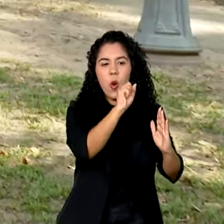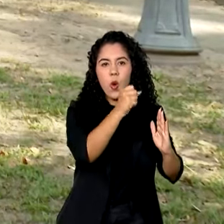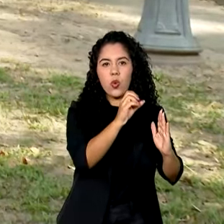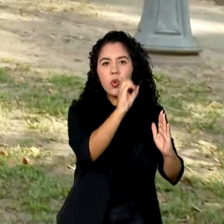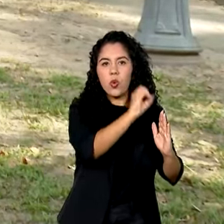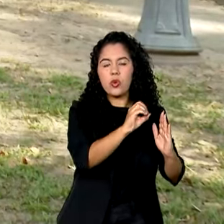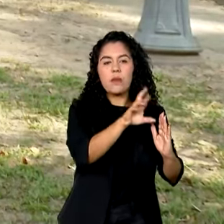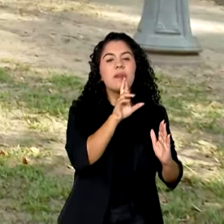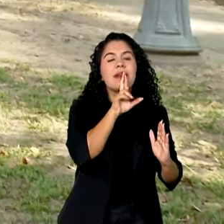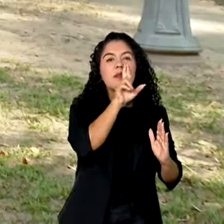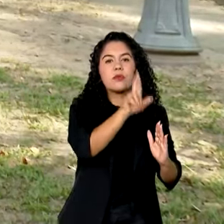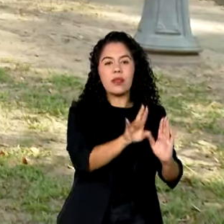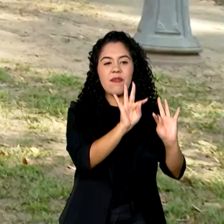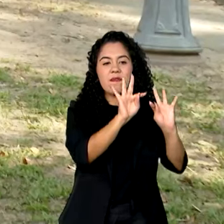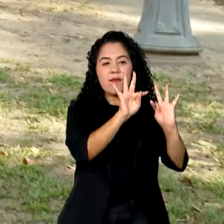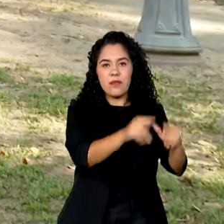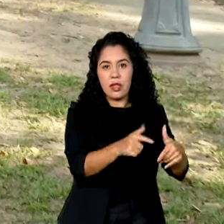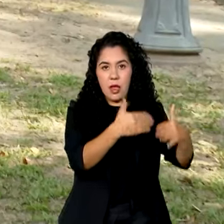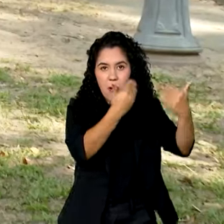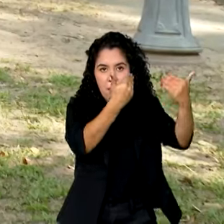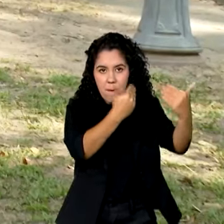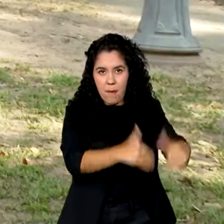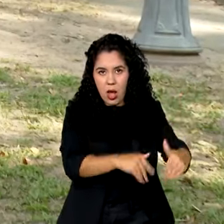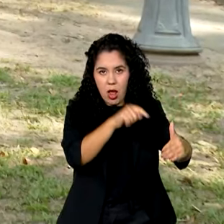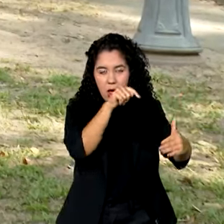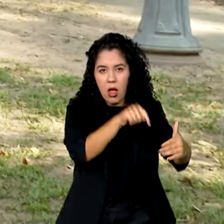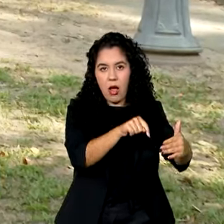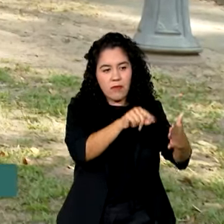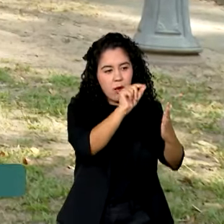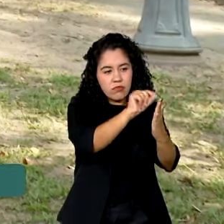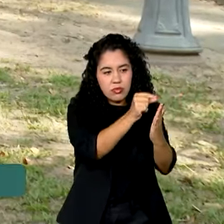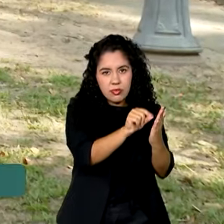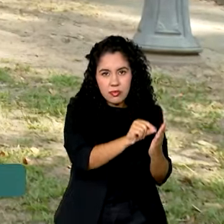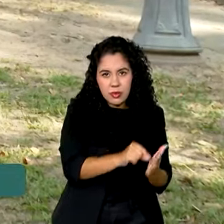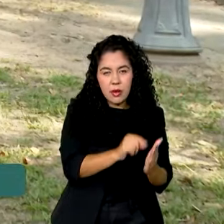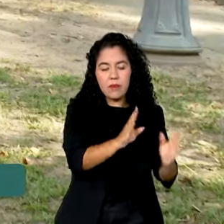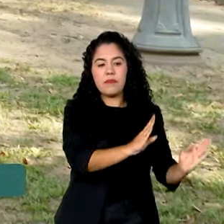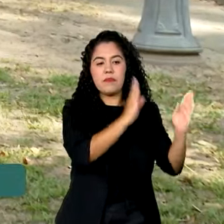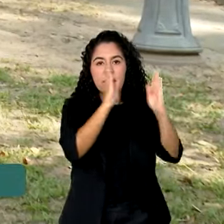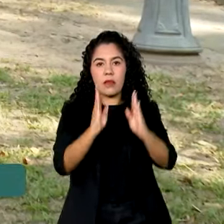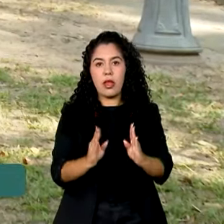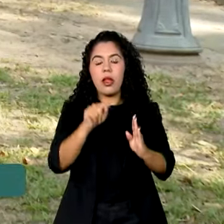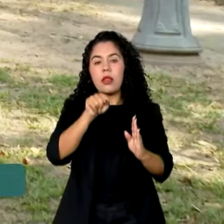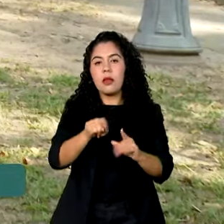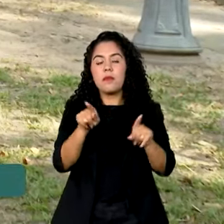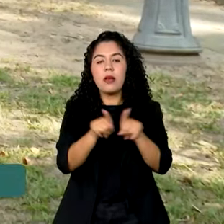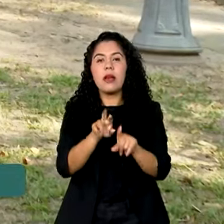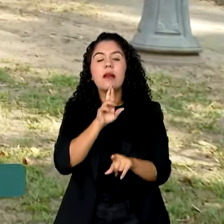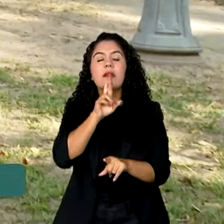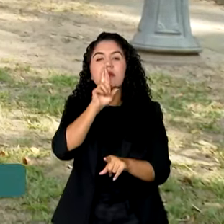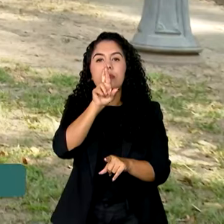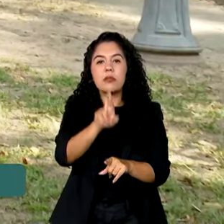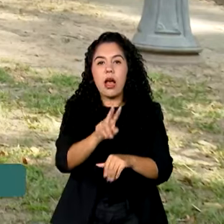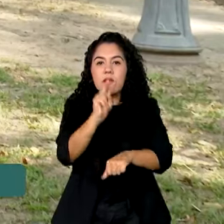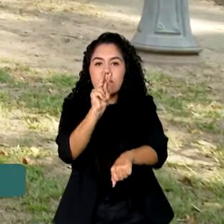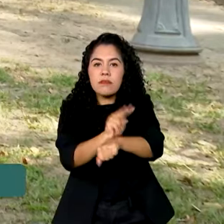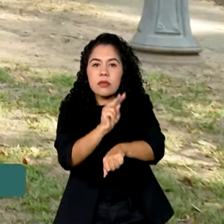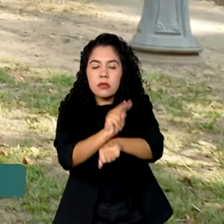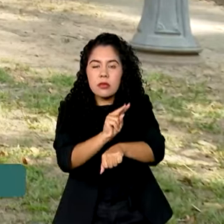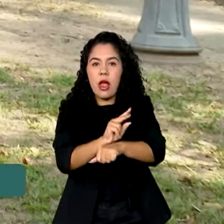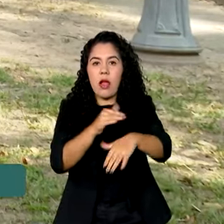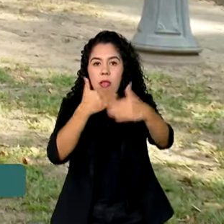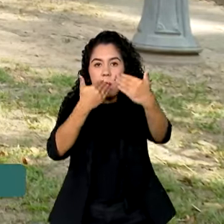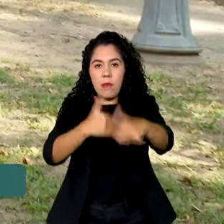final da prova objetiva e também o resultado preliminar da prova discursiva e